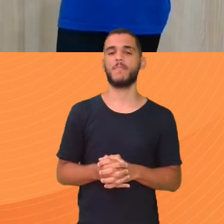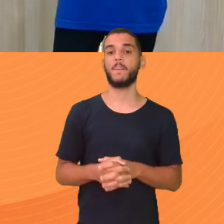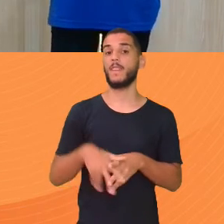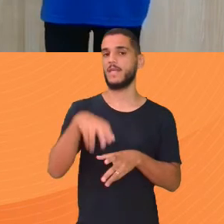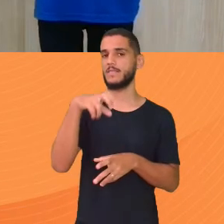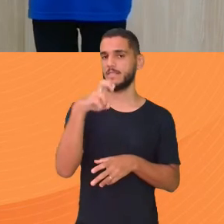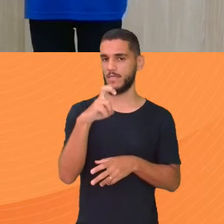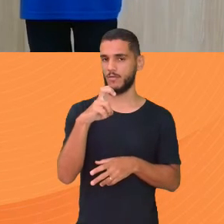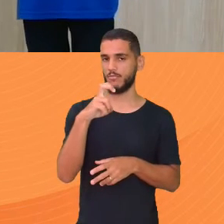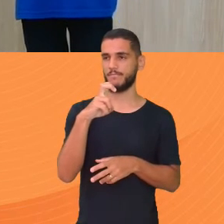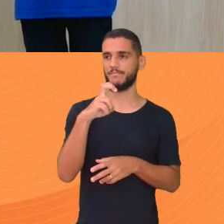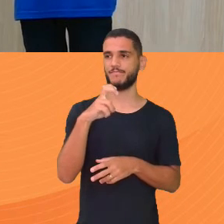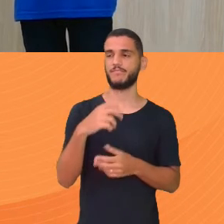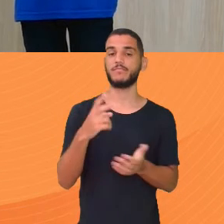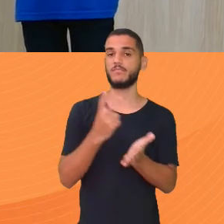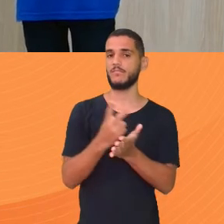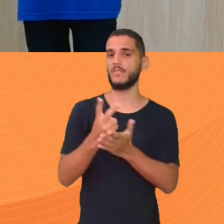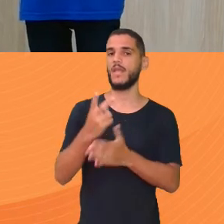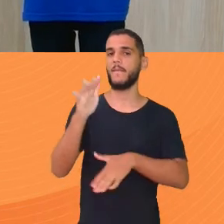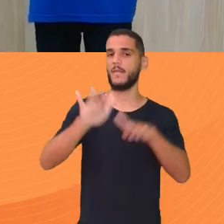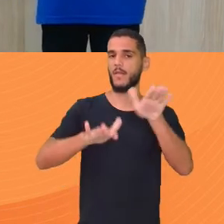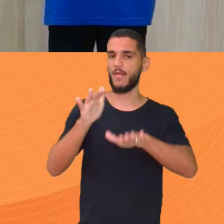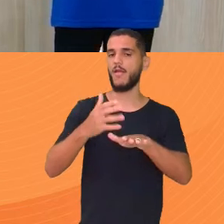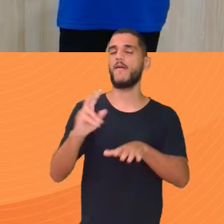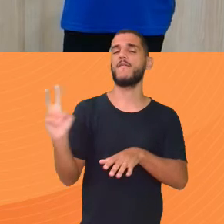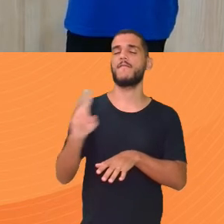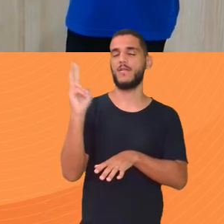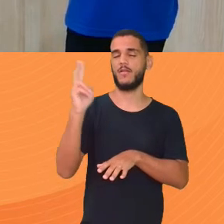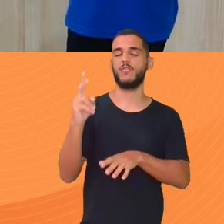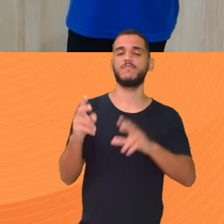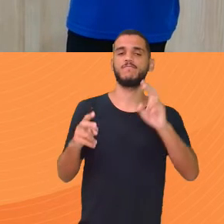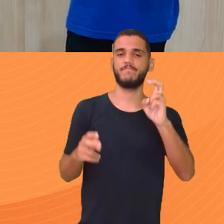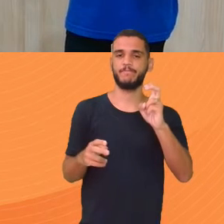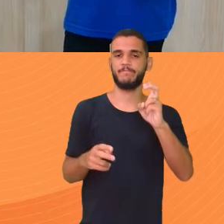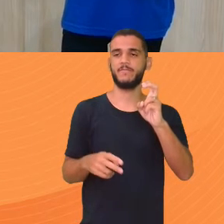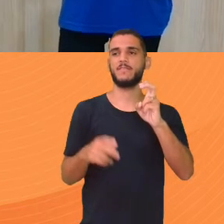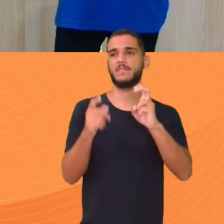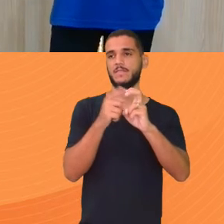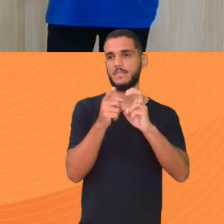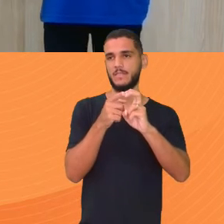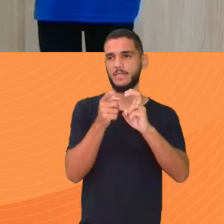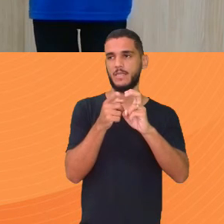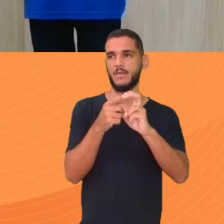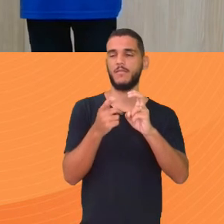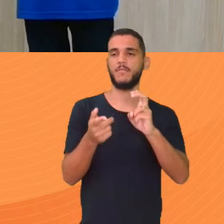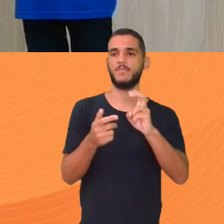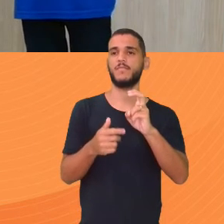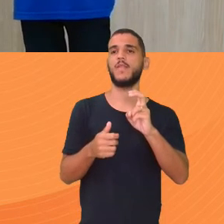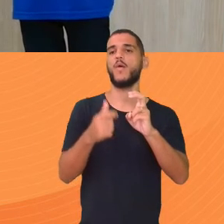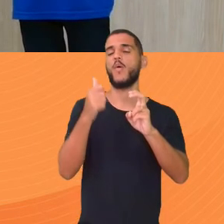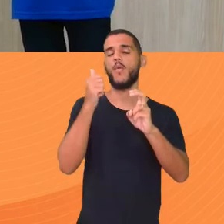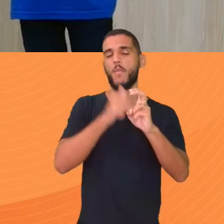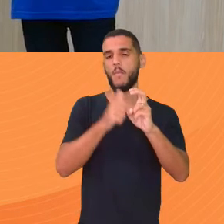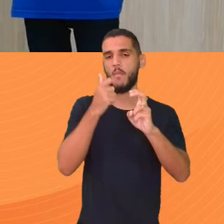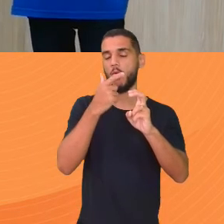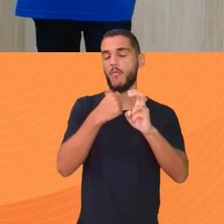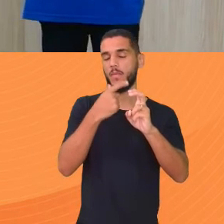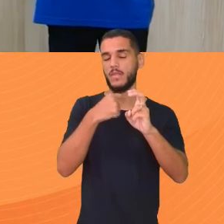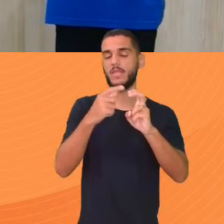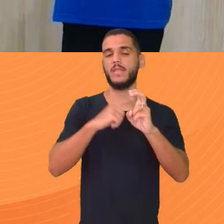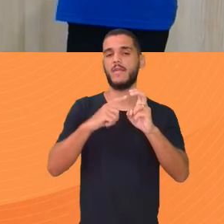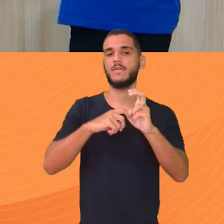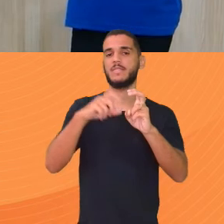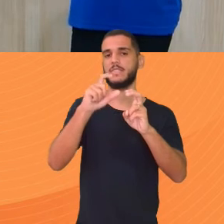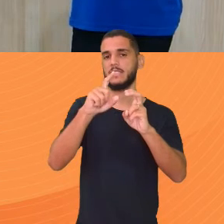Então vou pegar Sempre o valor da média E subtrai do saldo de gols De cada um O menininho teve saldo de gols 5 Eu vou subtrair o